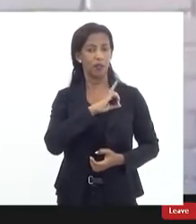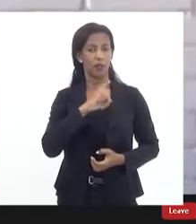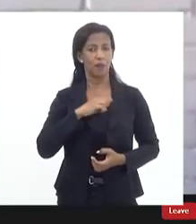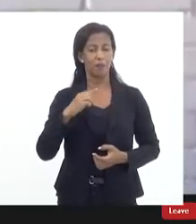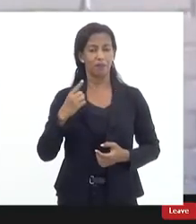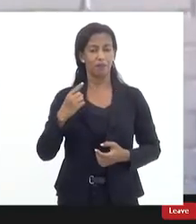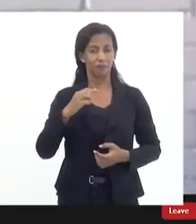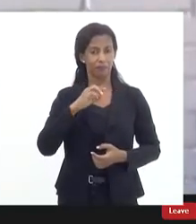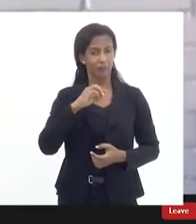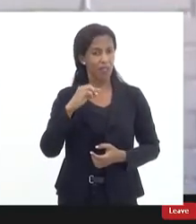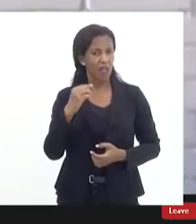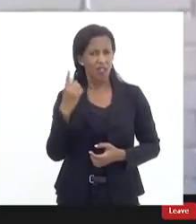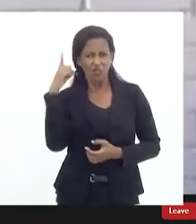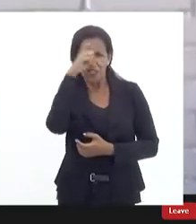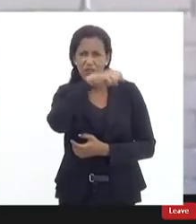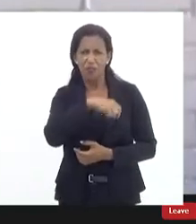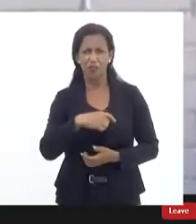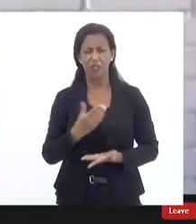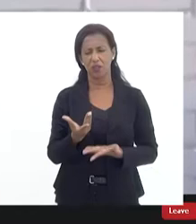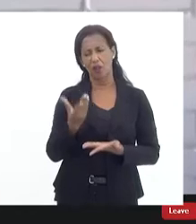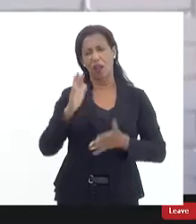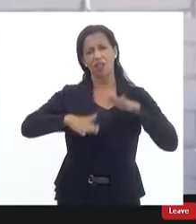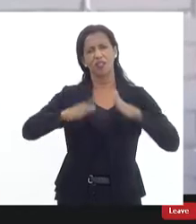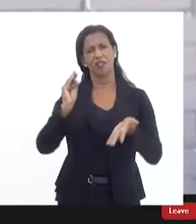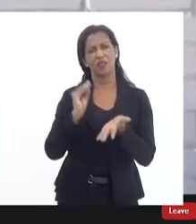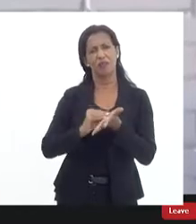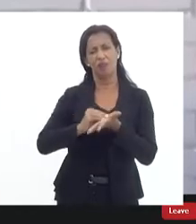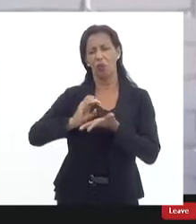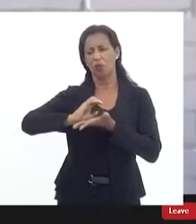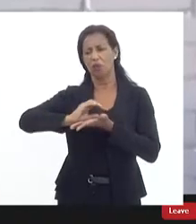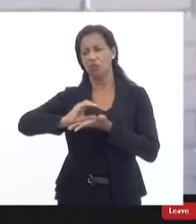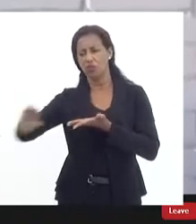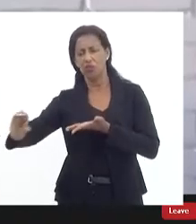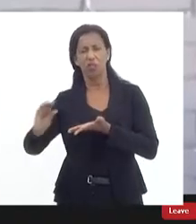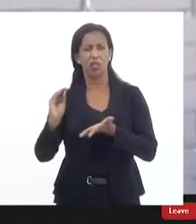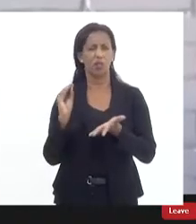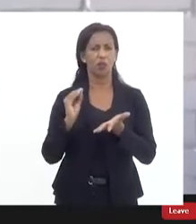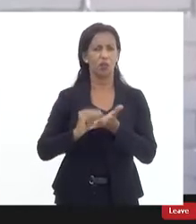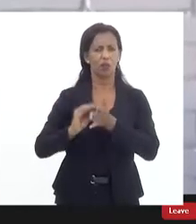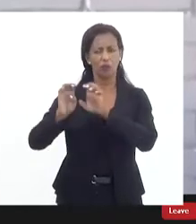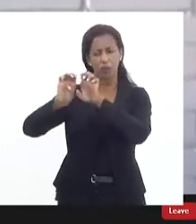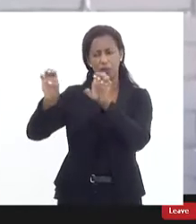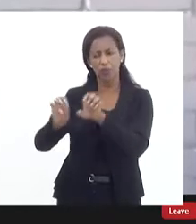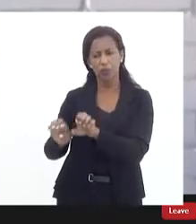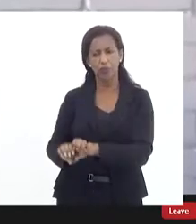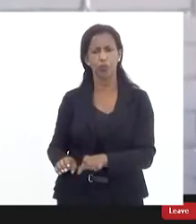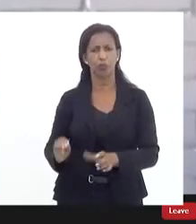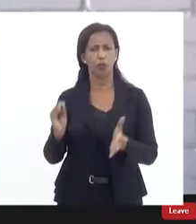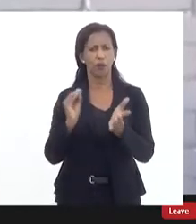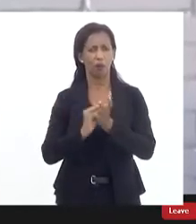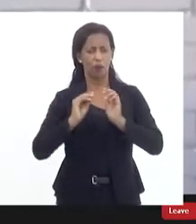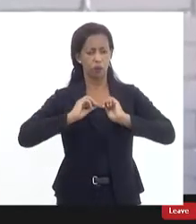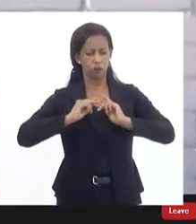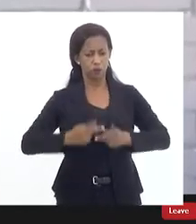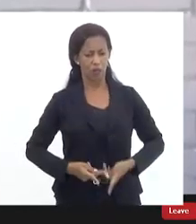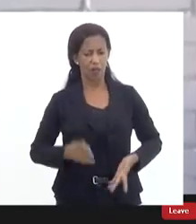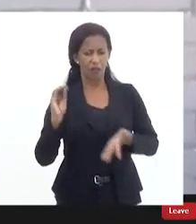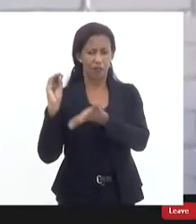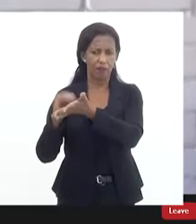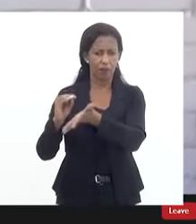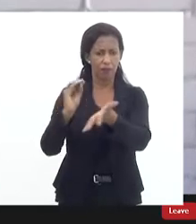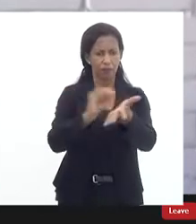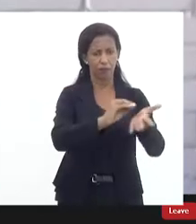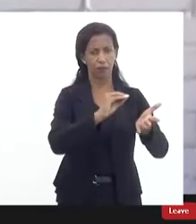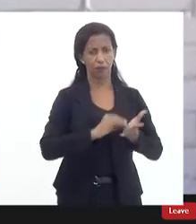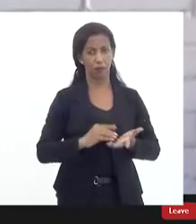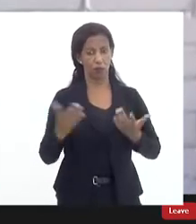muitas vezes a dificuldade é orçamentária estrutural ou humana mas a gente caminhou quando fez essa avaliação sobre a